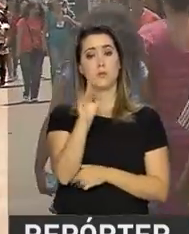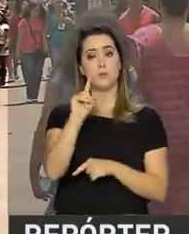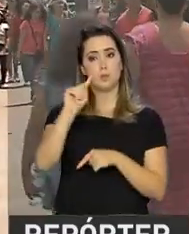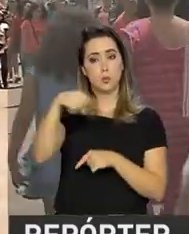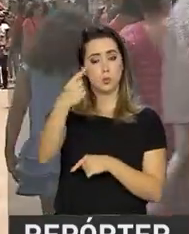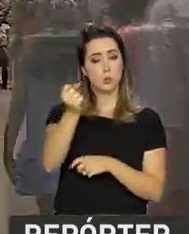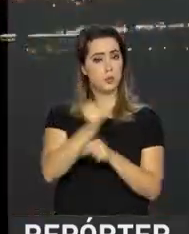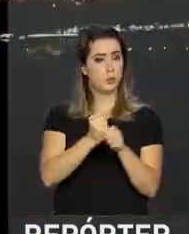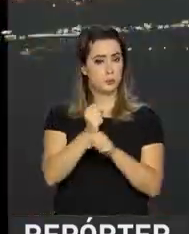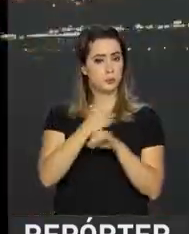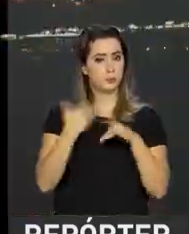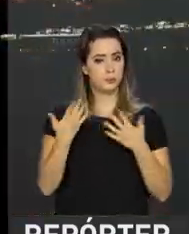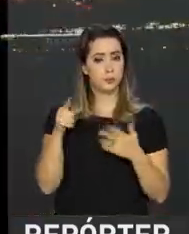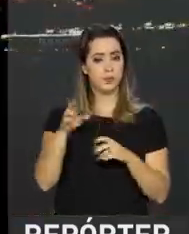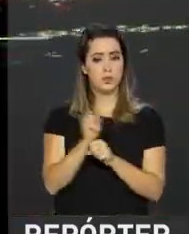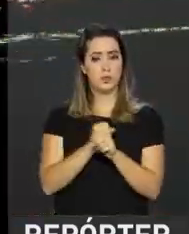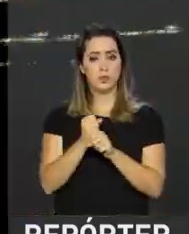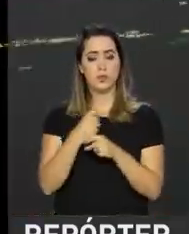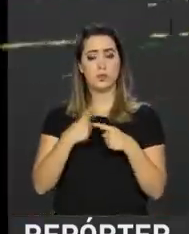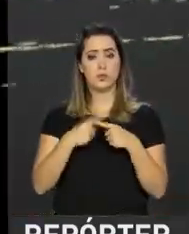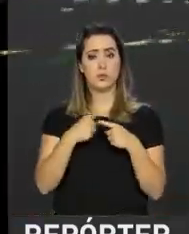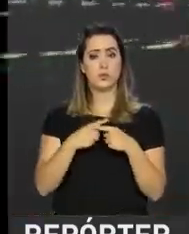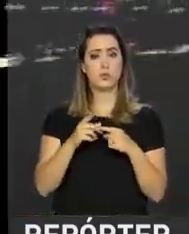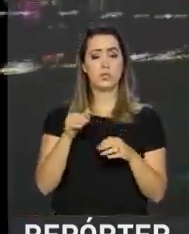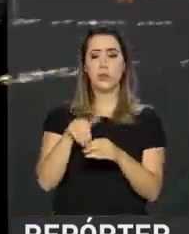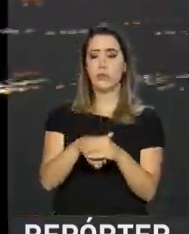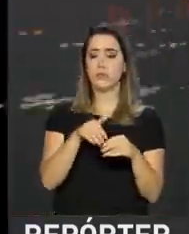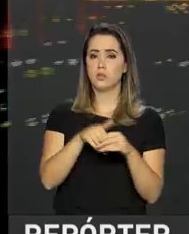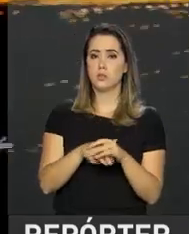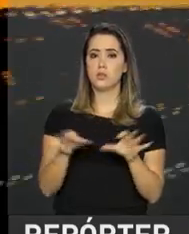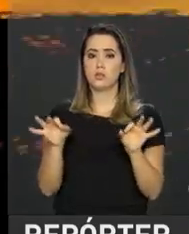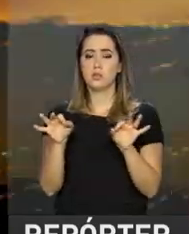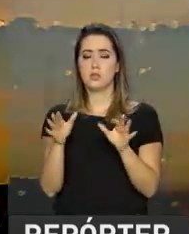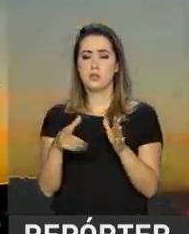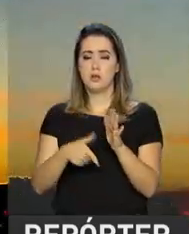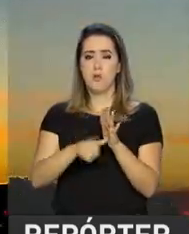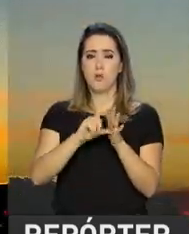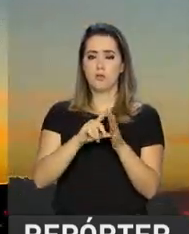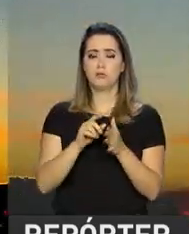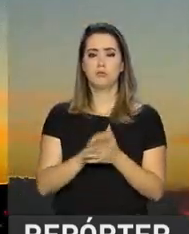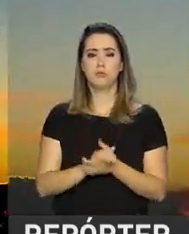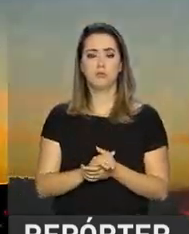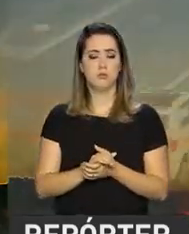do ano seguinte. Este ano, por causa das eleições, o horário será reduzido.